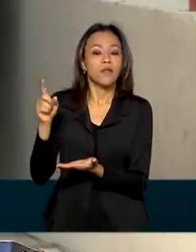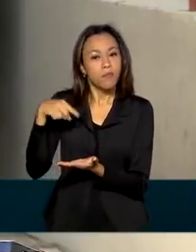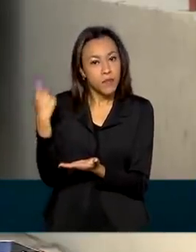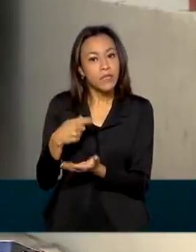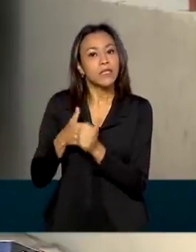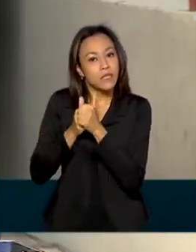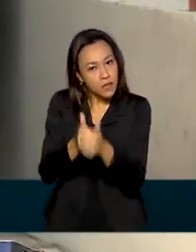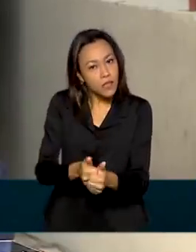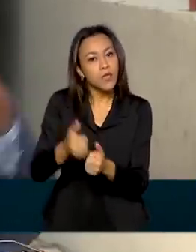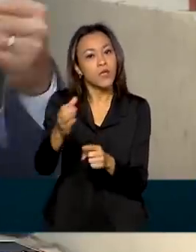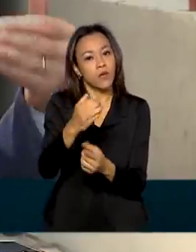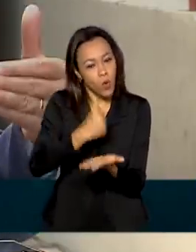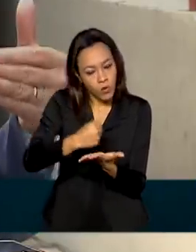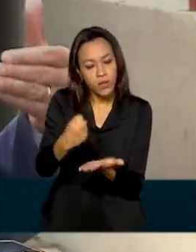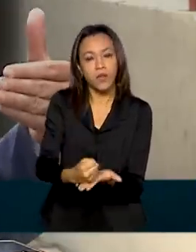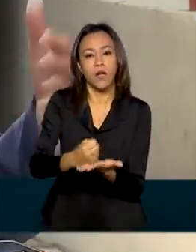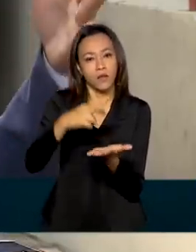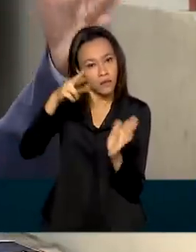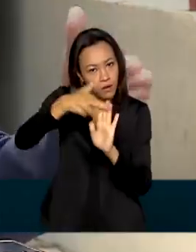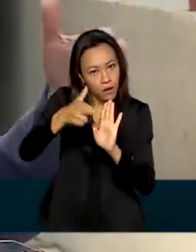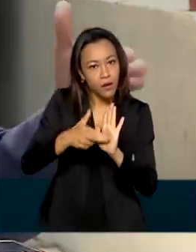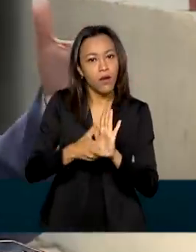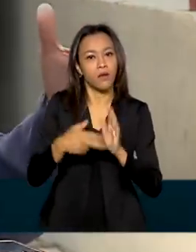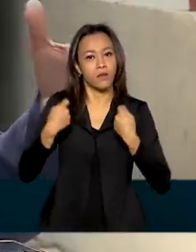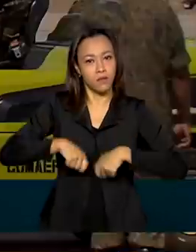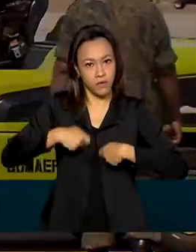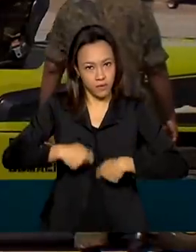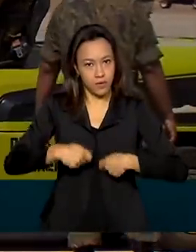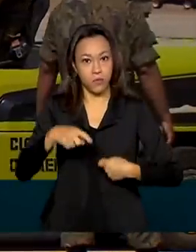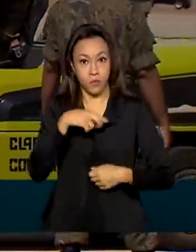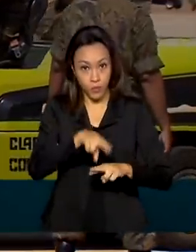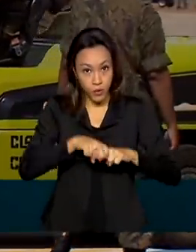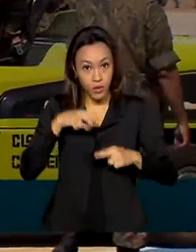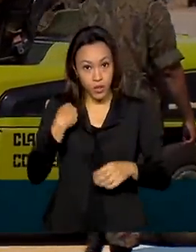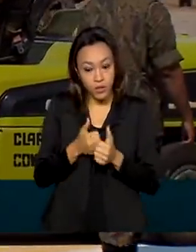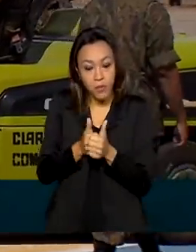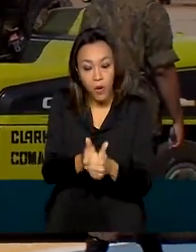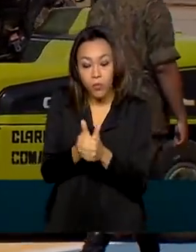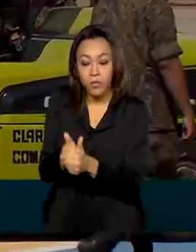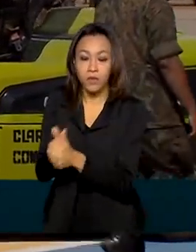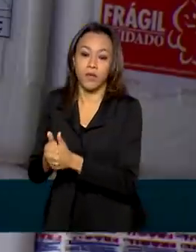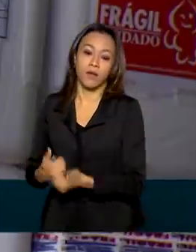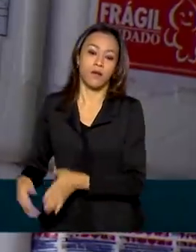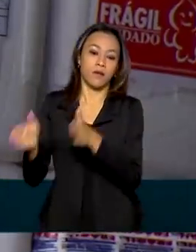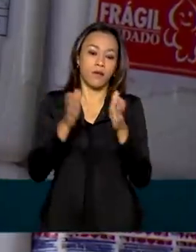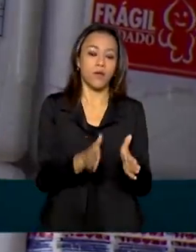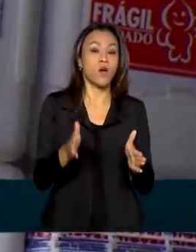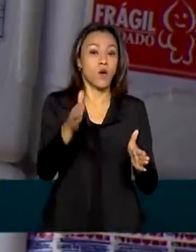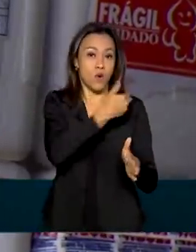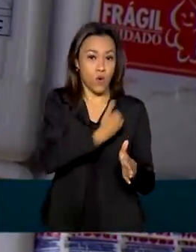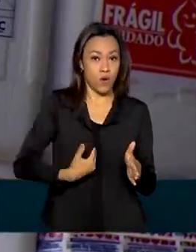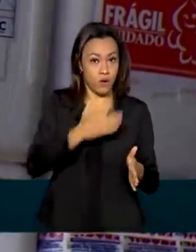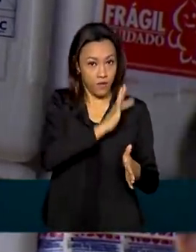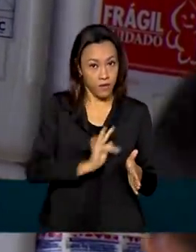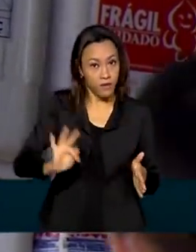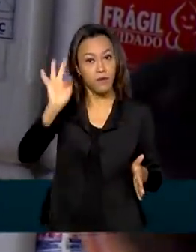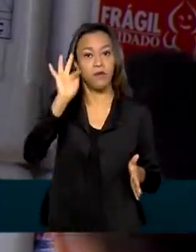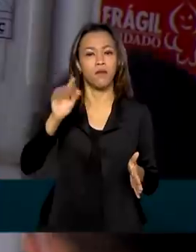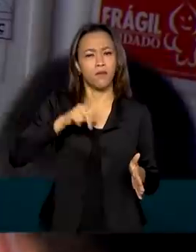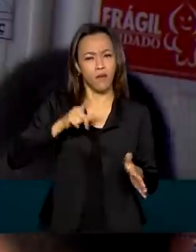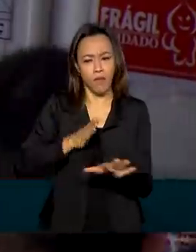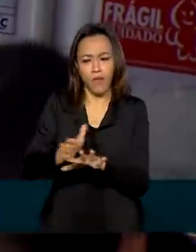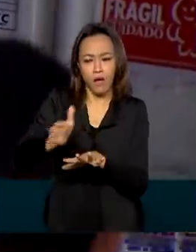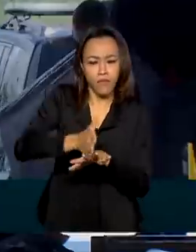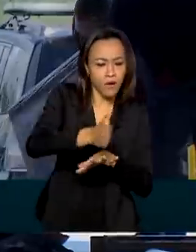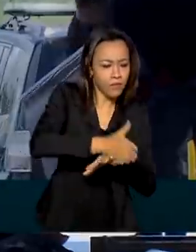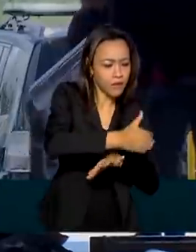cumprir o contrato. Então nós vamos atuar juntos nesse sentido. O ministro da Saúde diz que o governo federal está atuando em várias